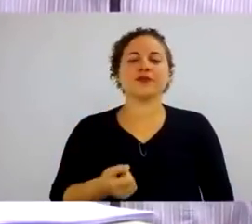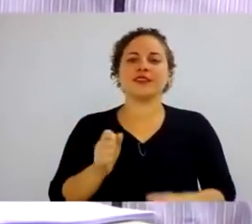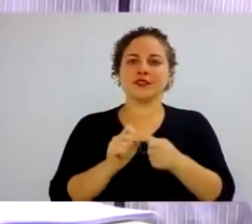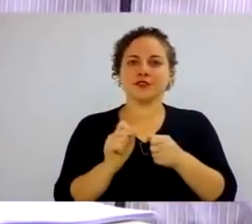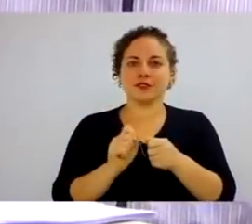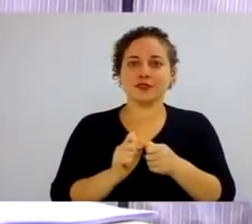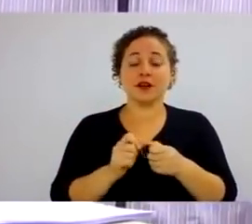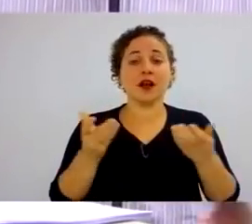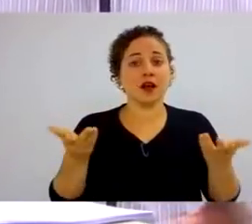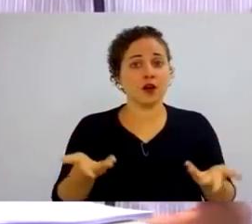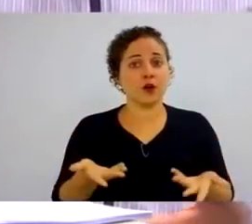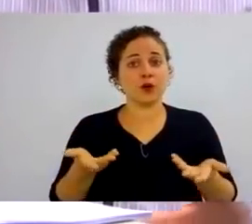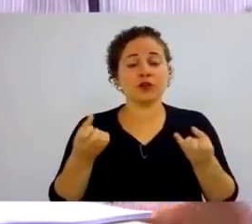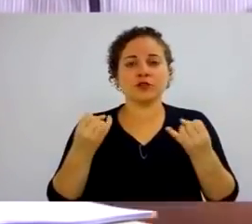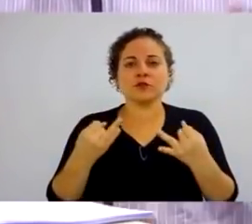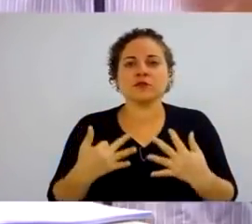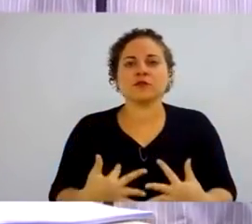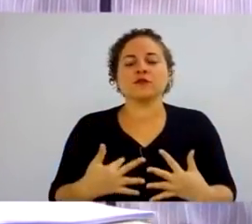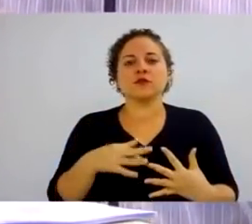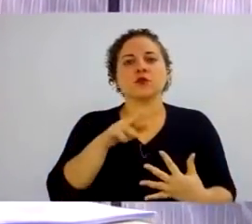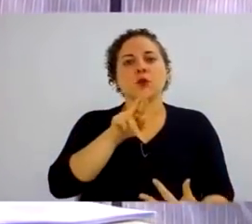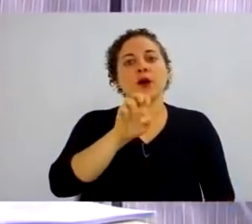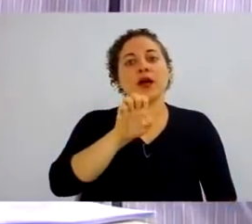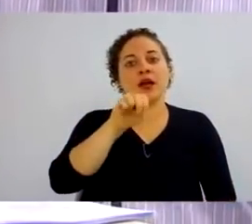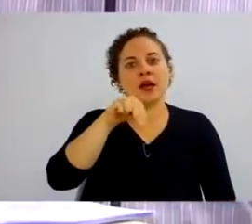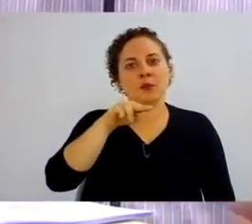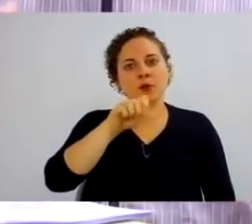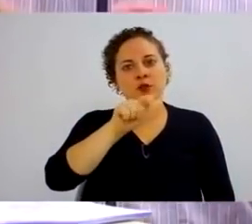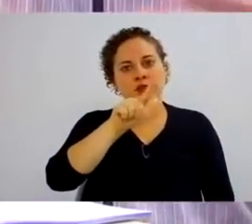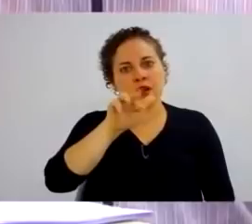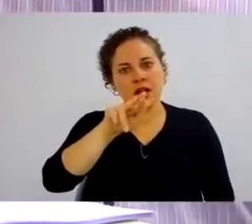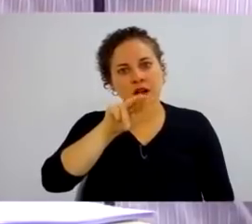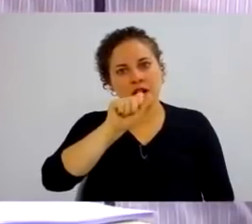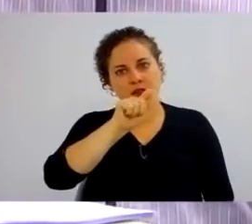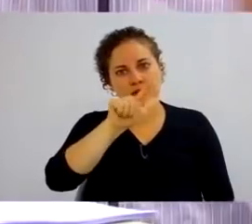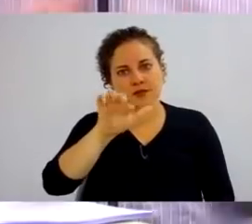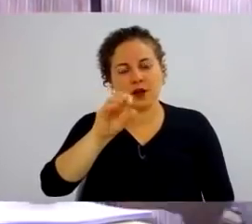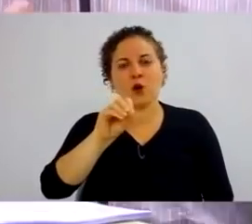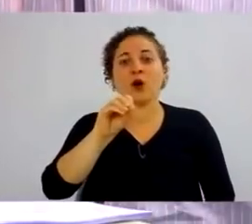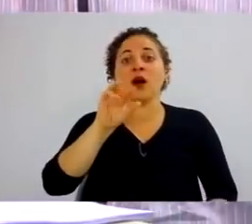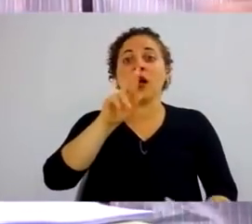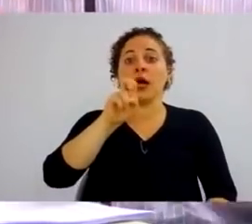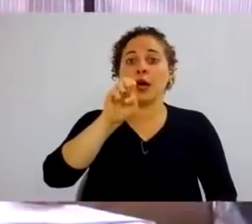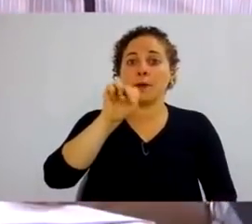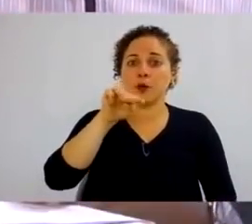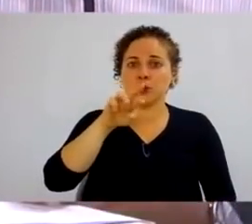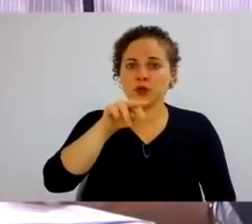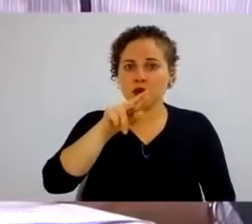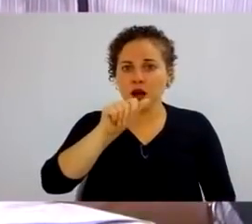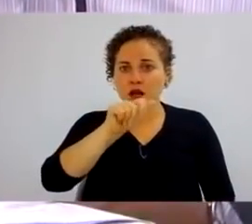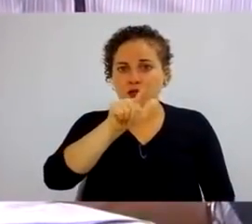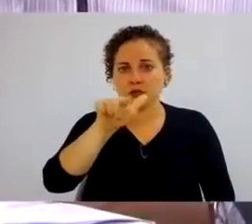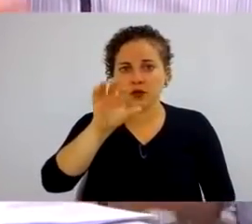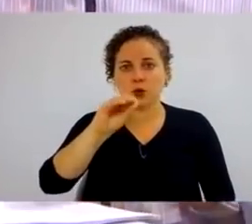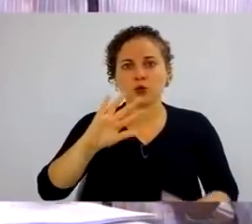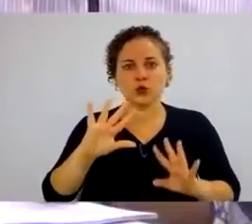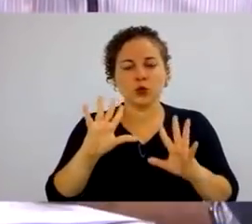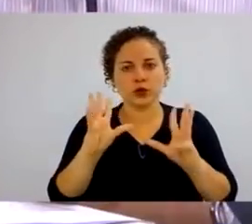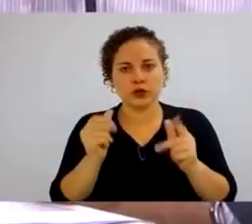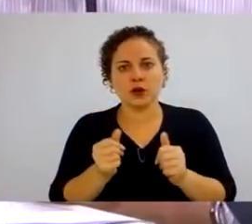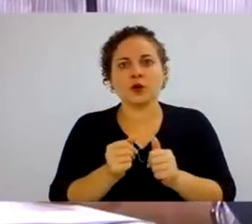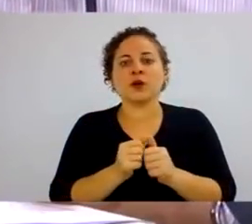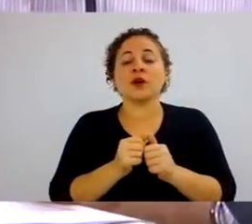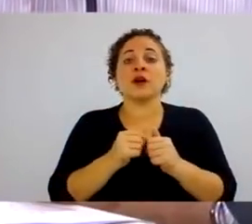E falando de remuneração, de remuneração total, de salário, não poderíamos deixar de falar de